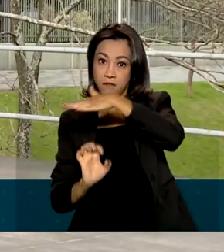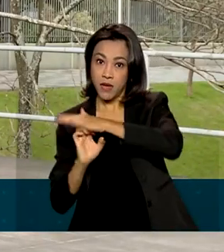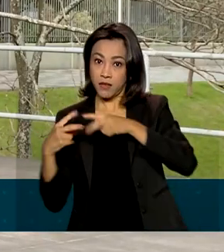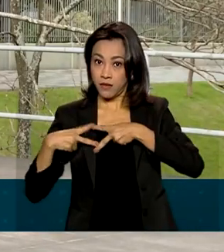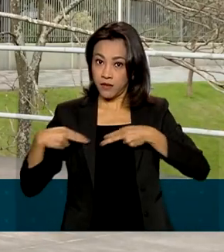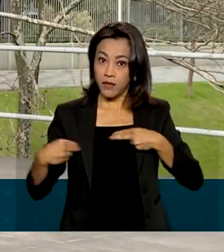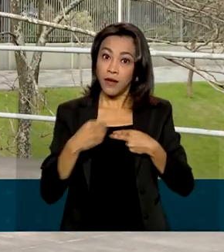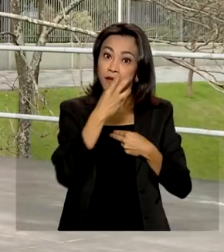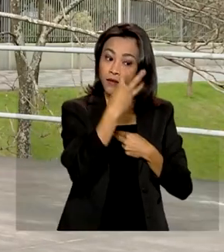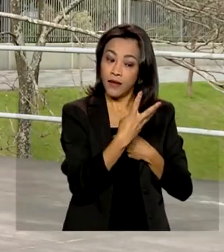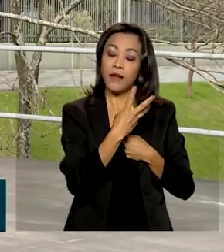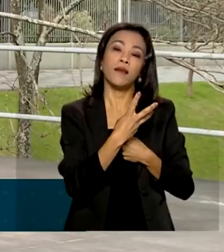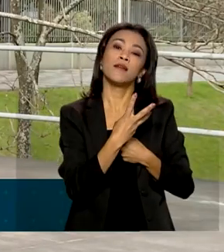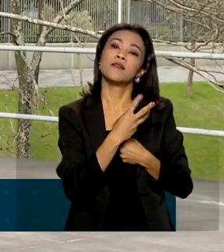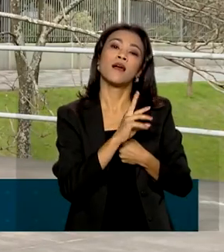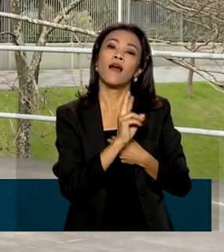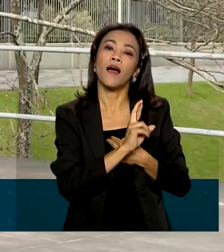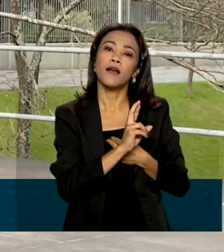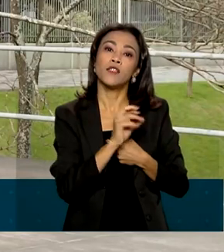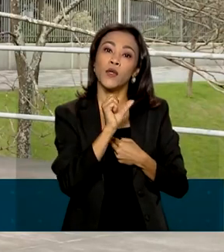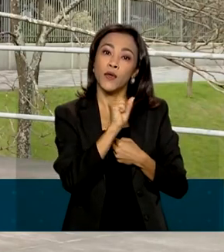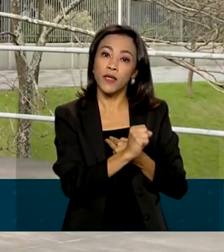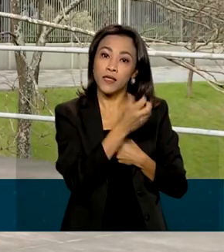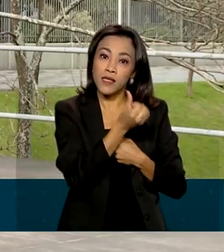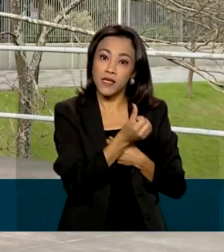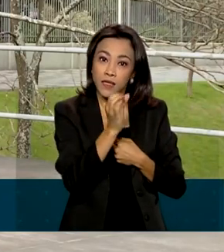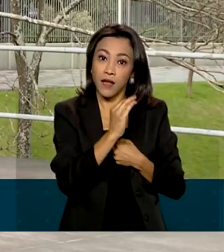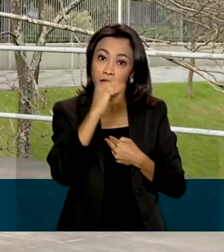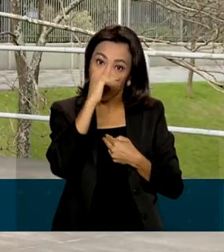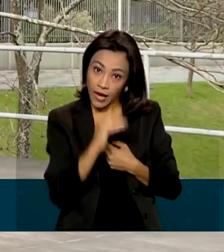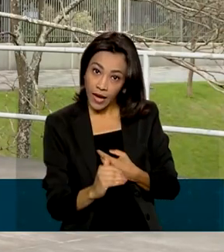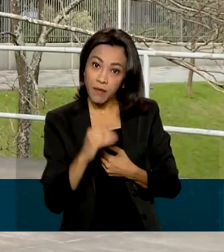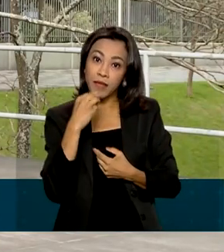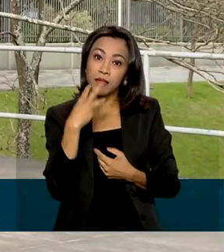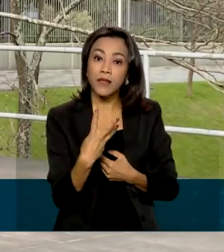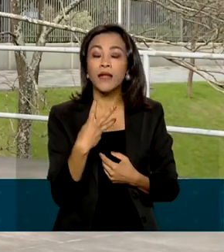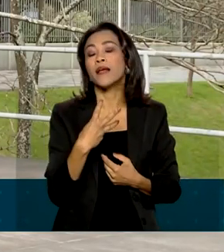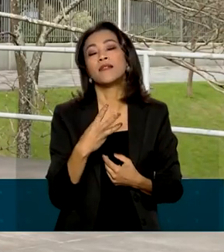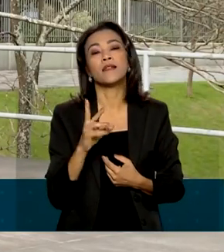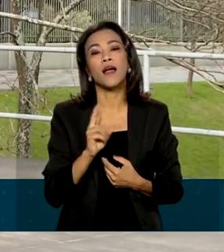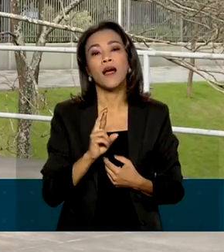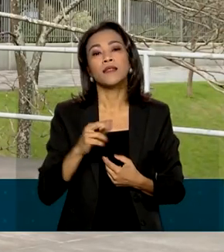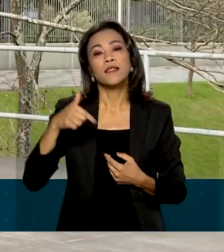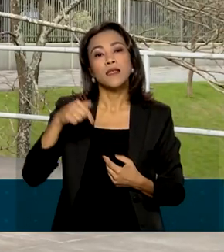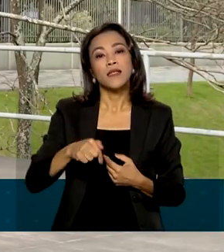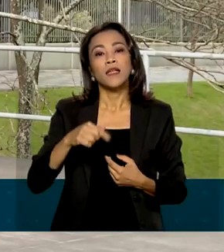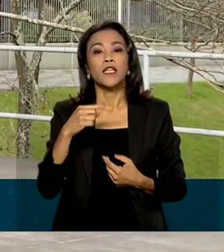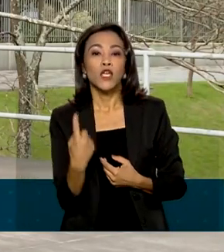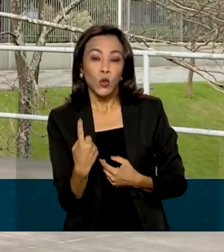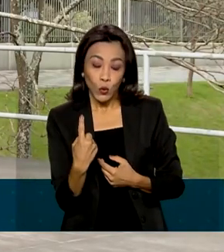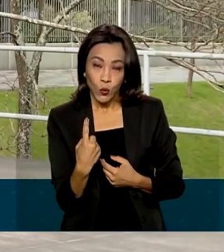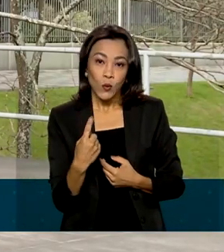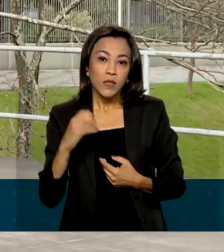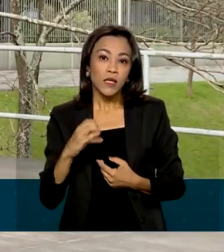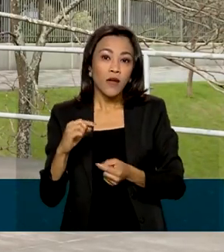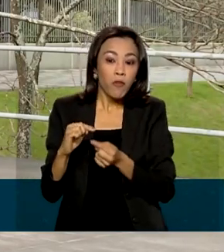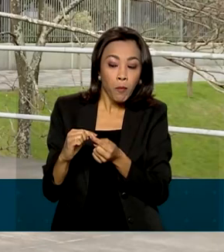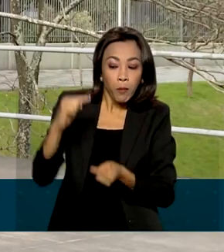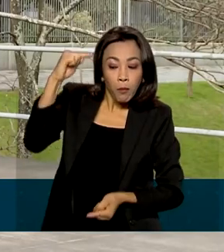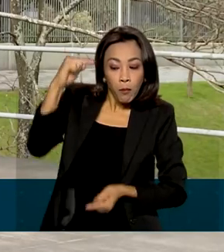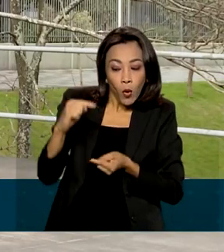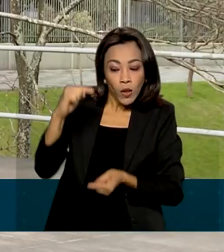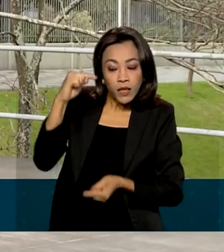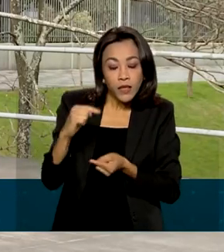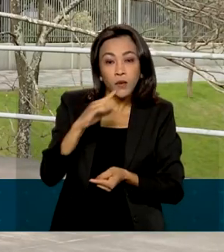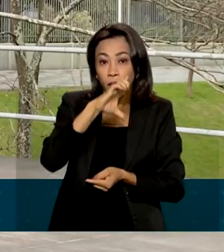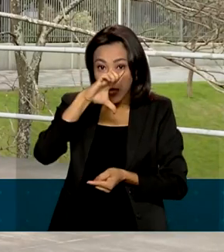R$,86 por litro para R$,71 por litro. Uma redução de R$ 0